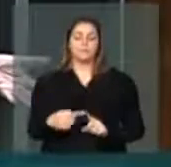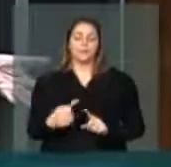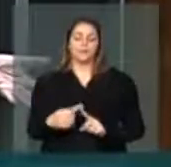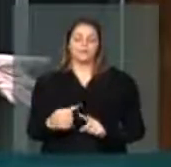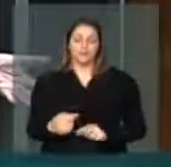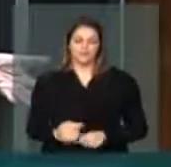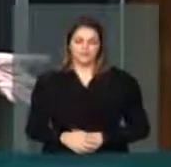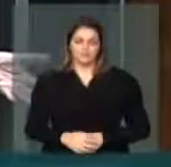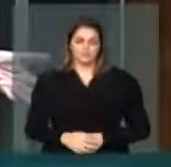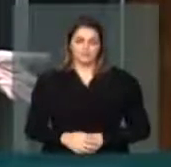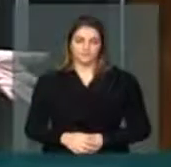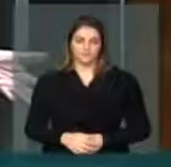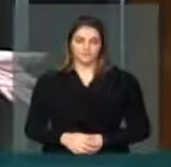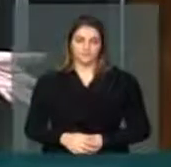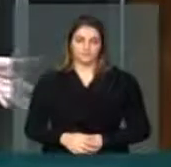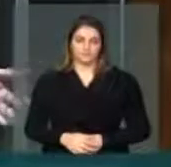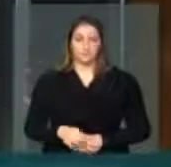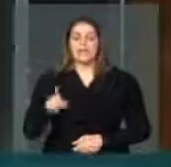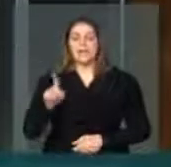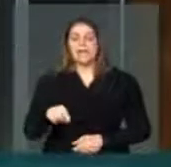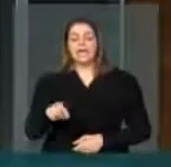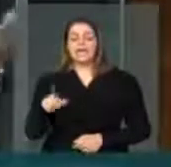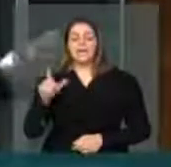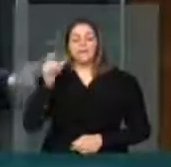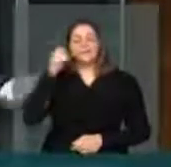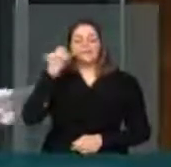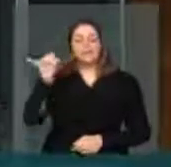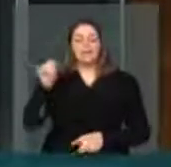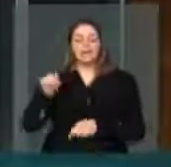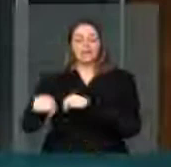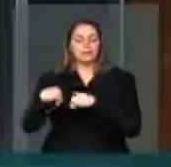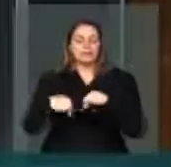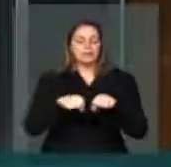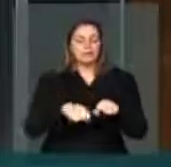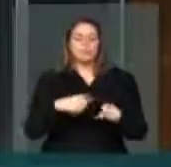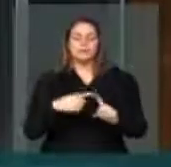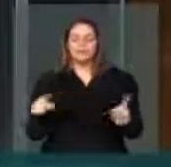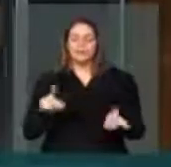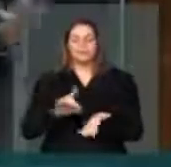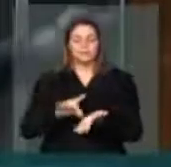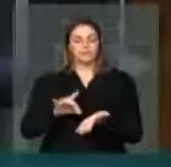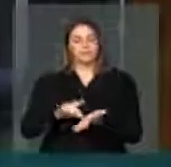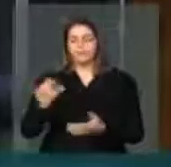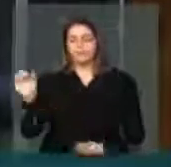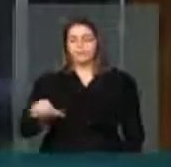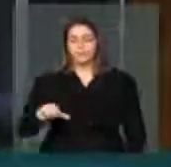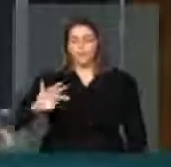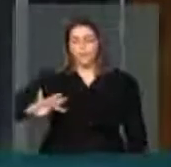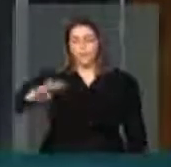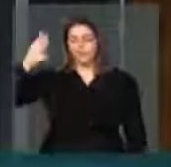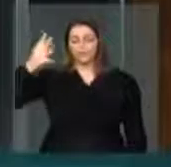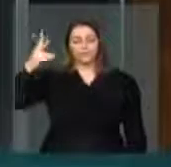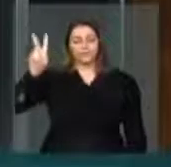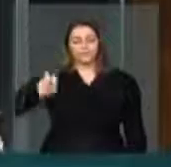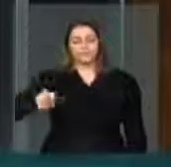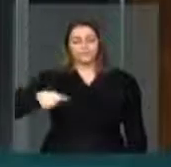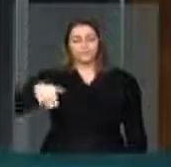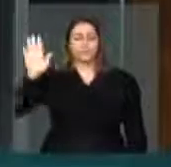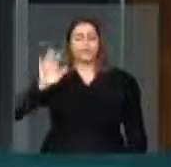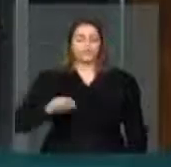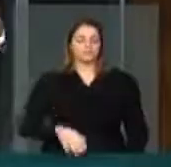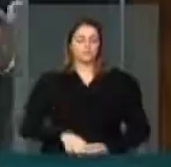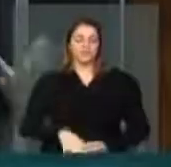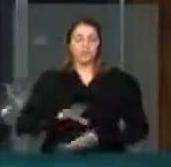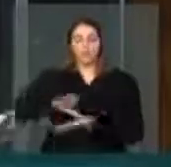o número de homicídios, quando na realidade o número de homicídios quadruplicou, o número de retrocílios